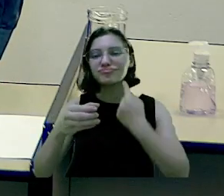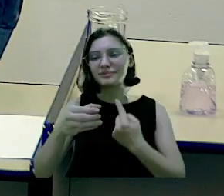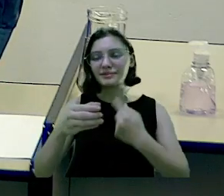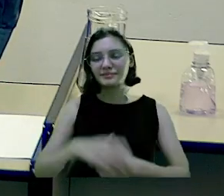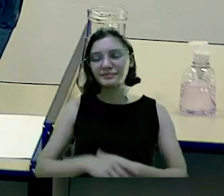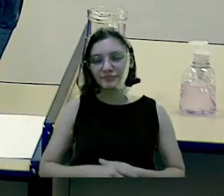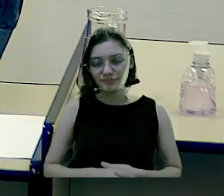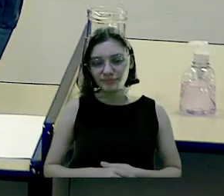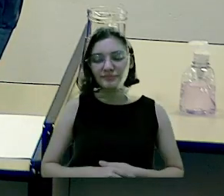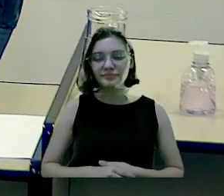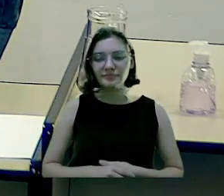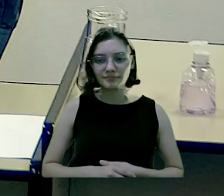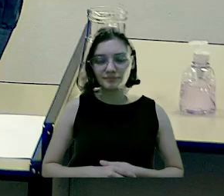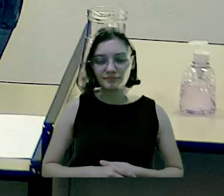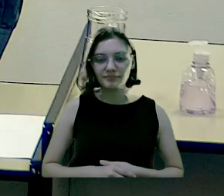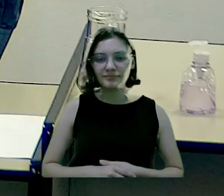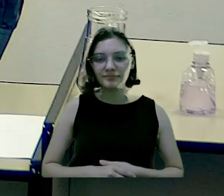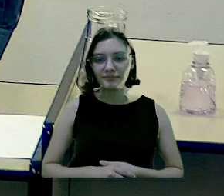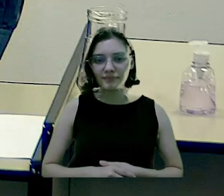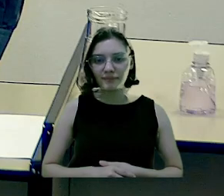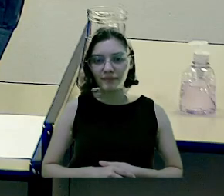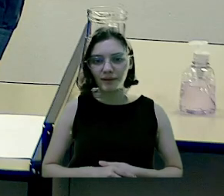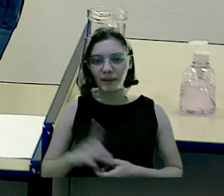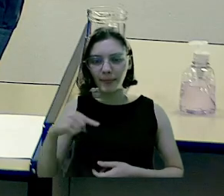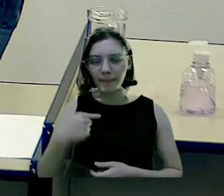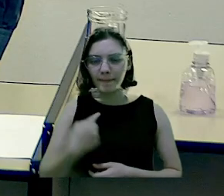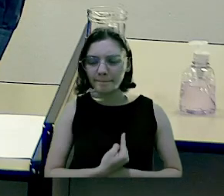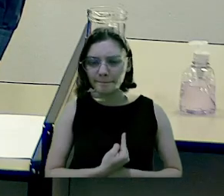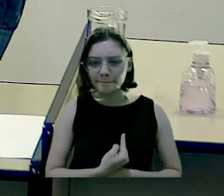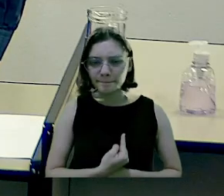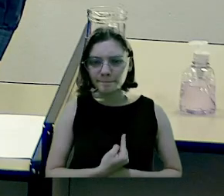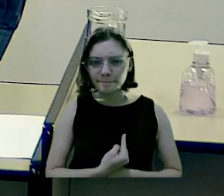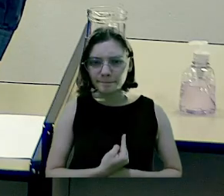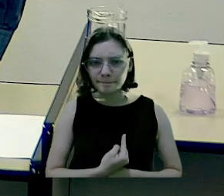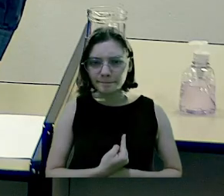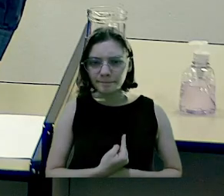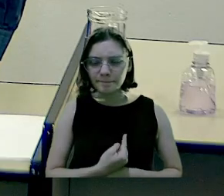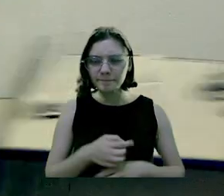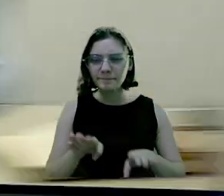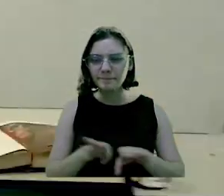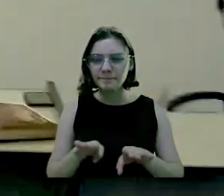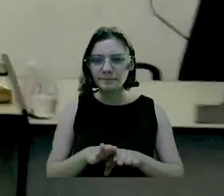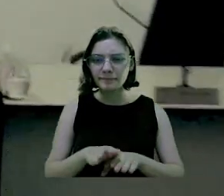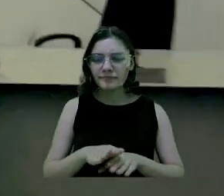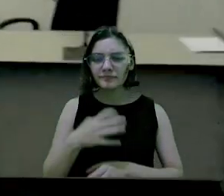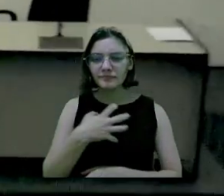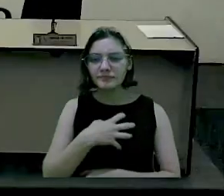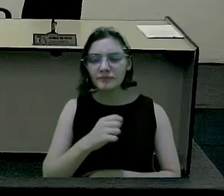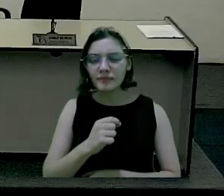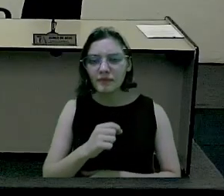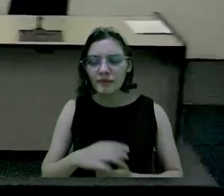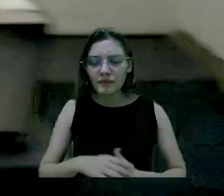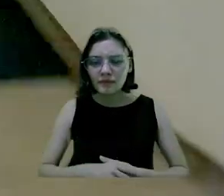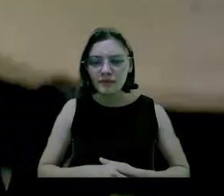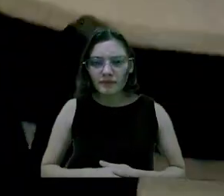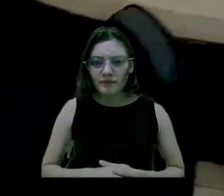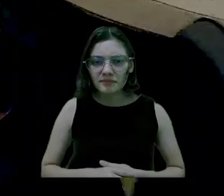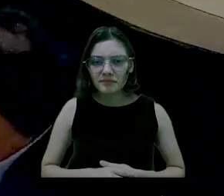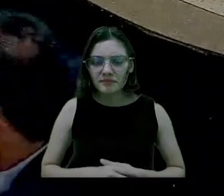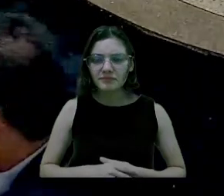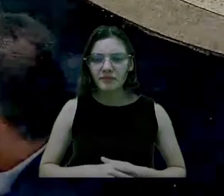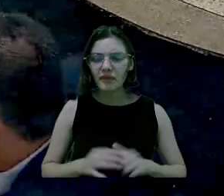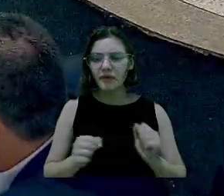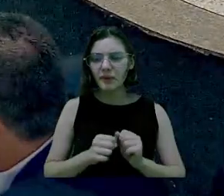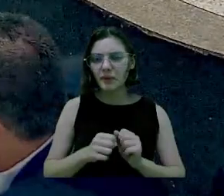infestando a cidade inteira. Então, essa semana, eu cobri ela novamente, e até ela falou assim, dê uma força lá na prefeitura.